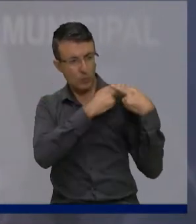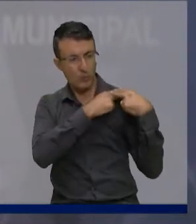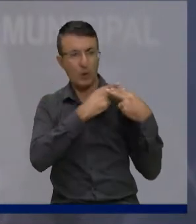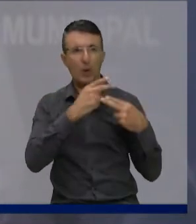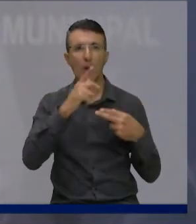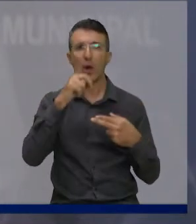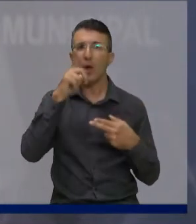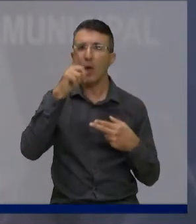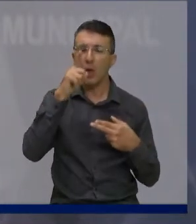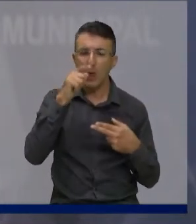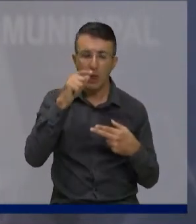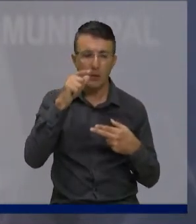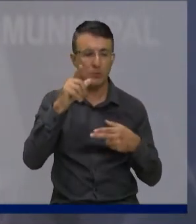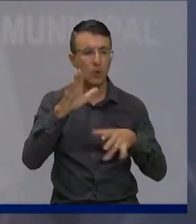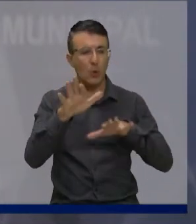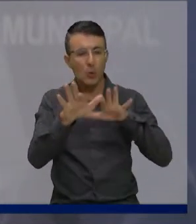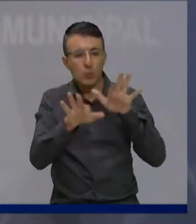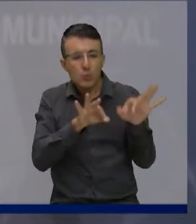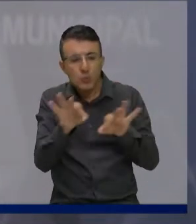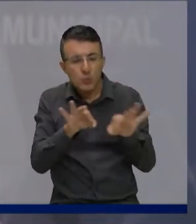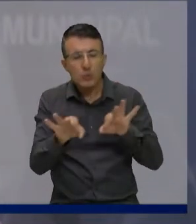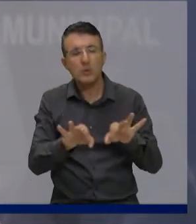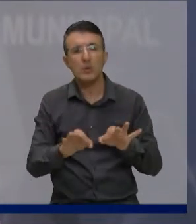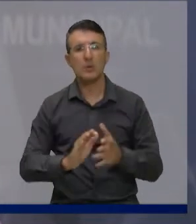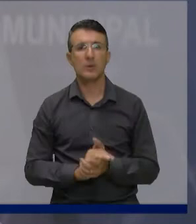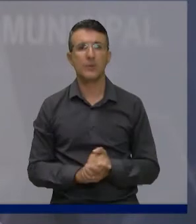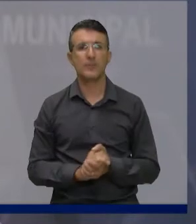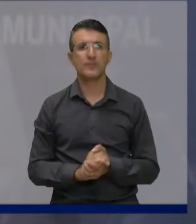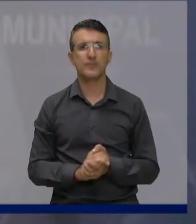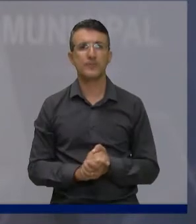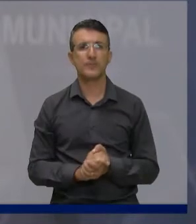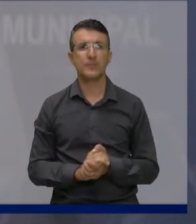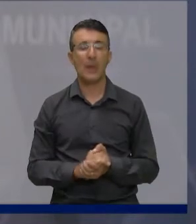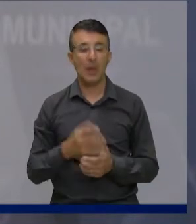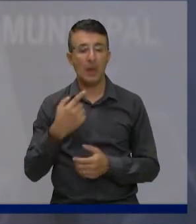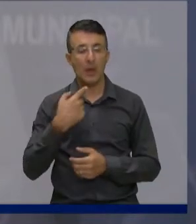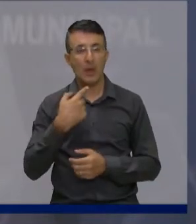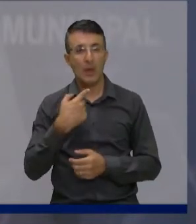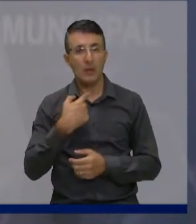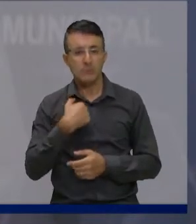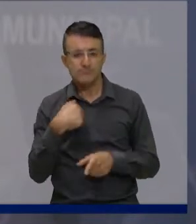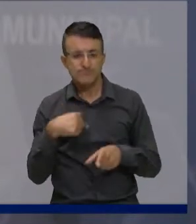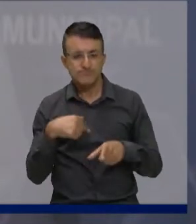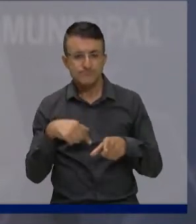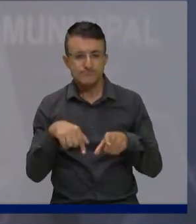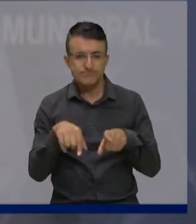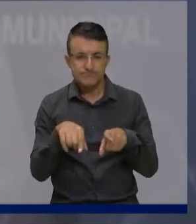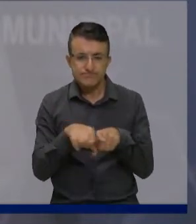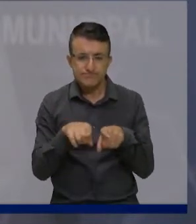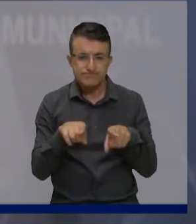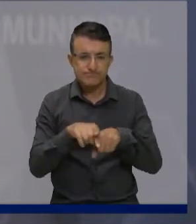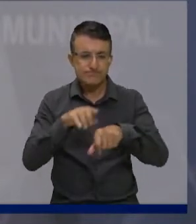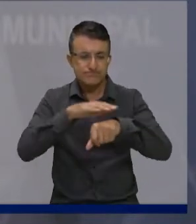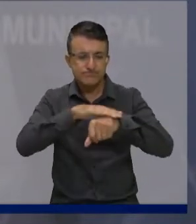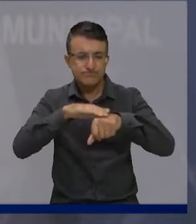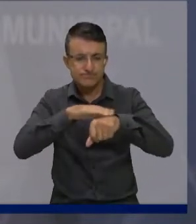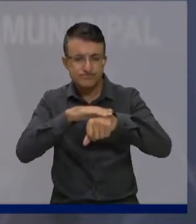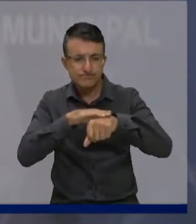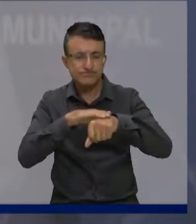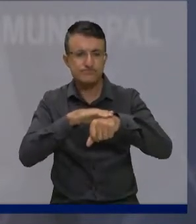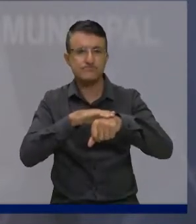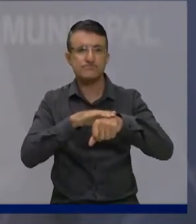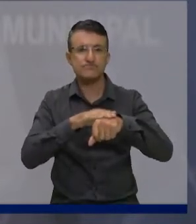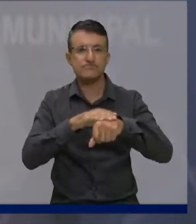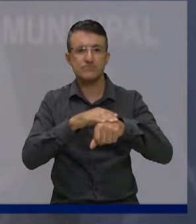que, em função disso, fiz diversas conversas, fiz a baixa assinada eletrônica para que as pessoas